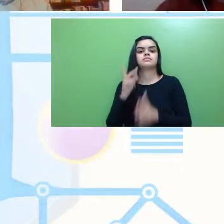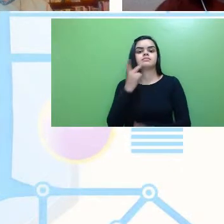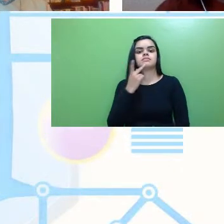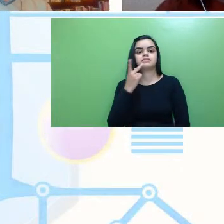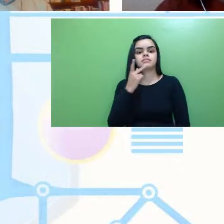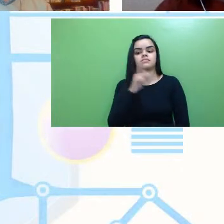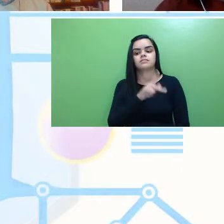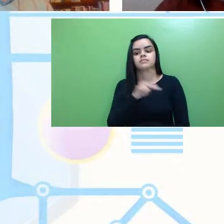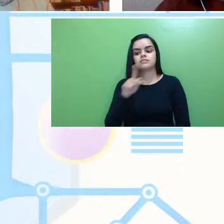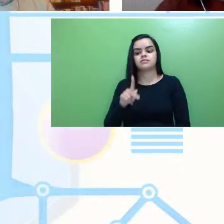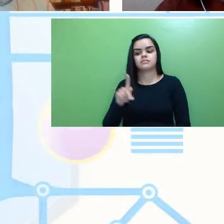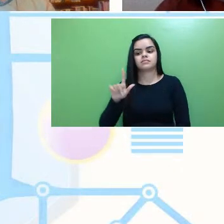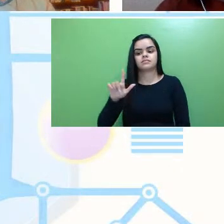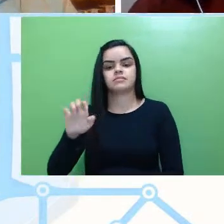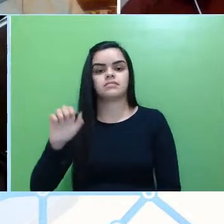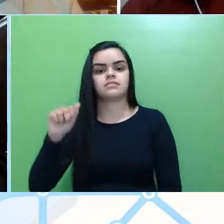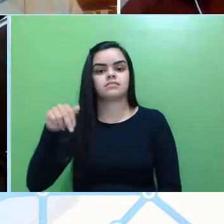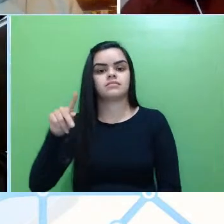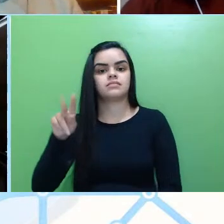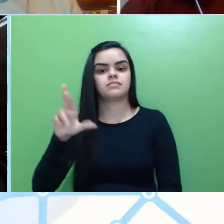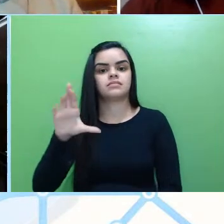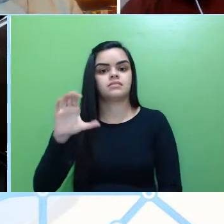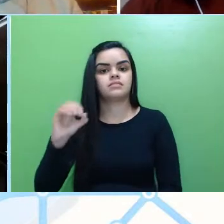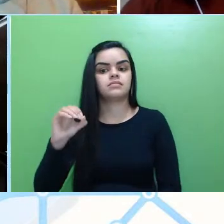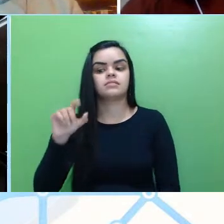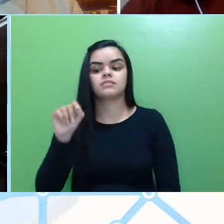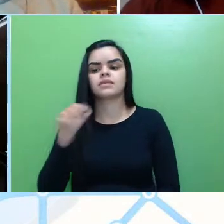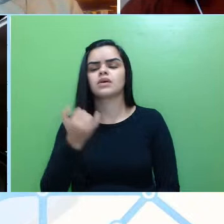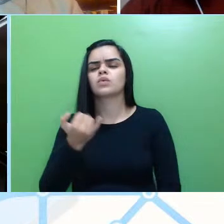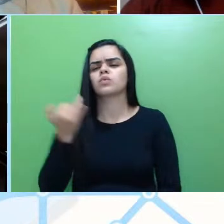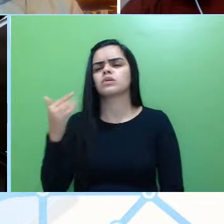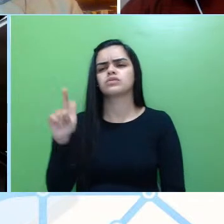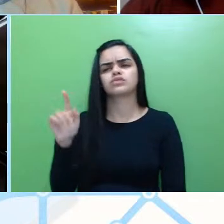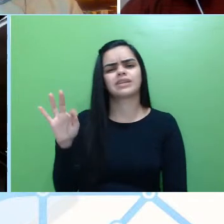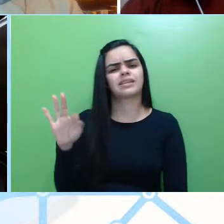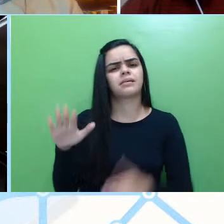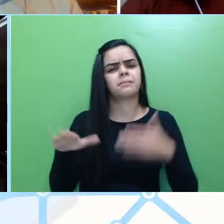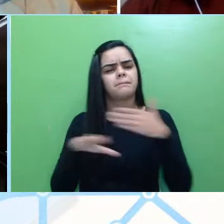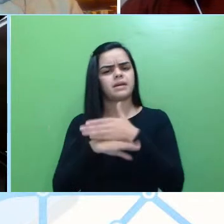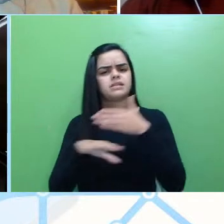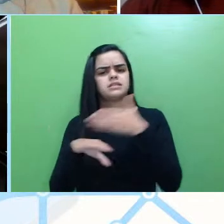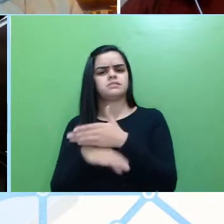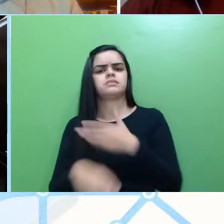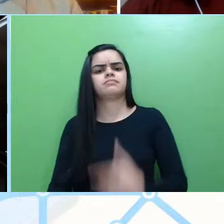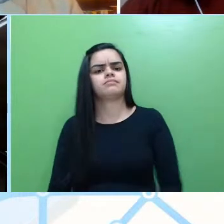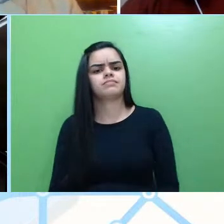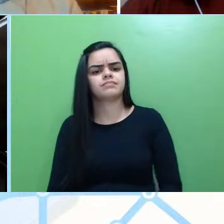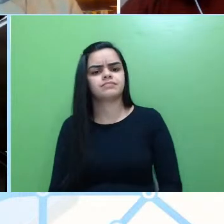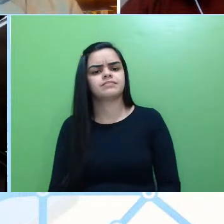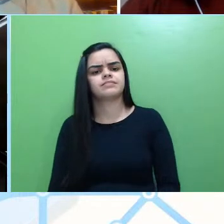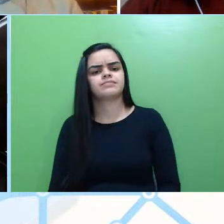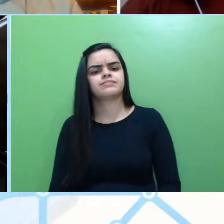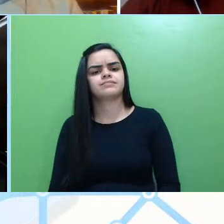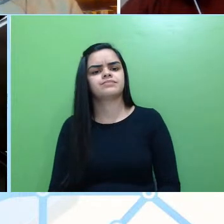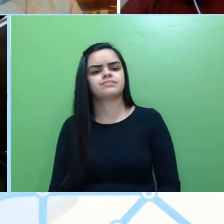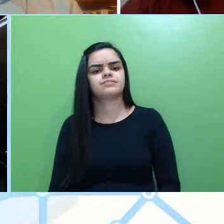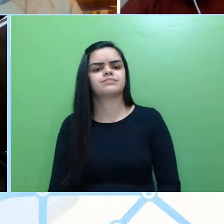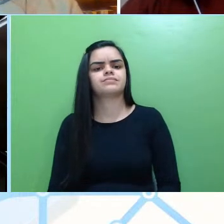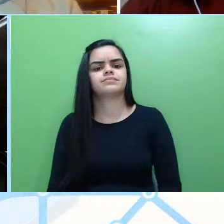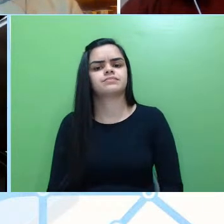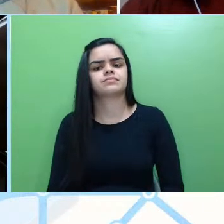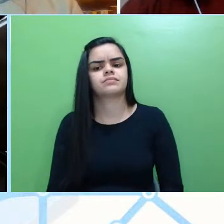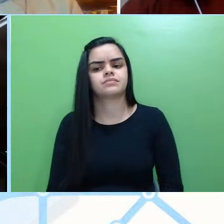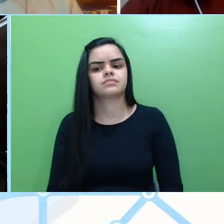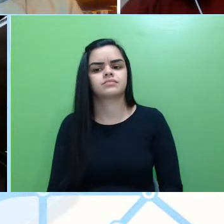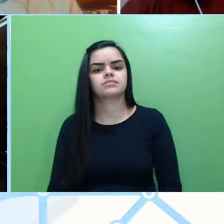Leandro, que é a de quantos GTs participar. Logo ou menos, a gente vai